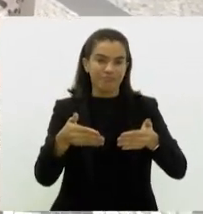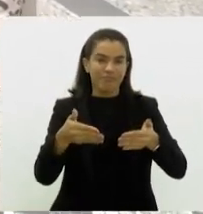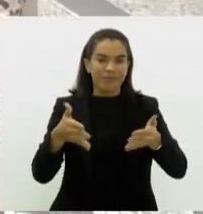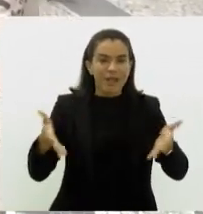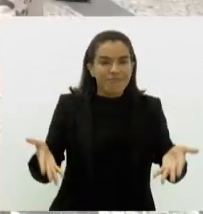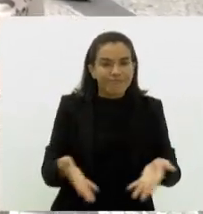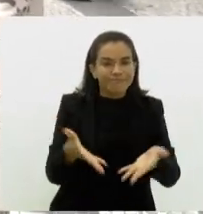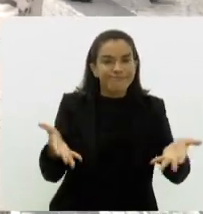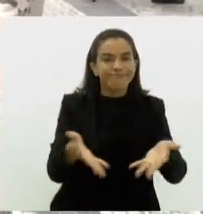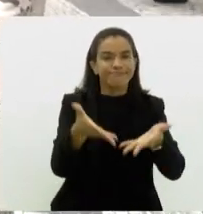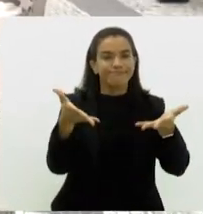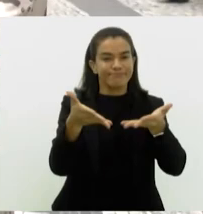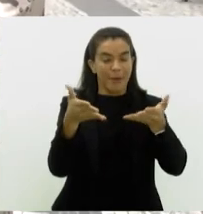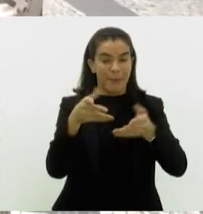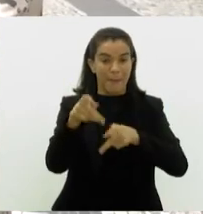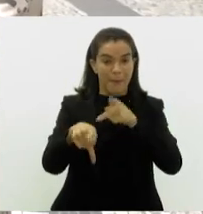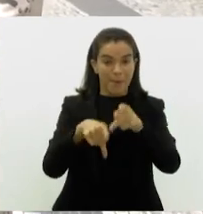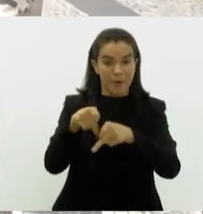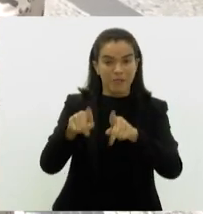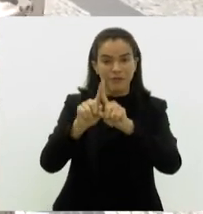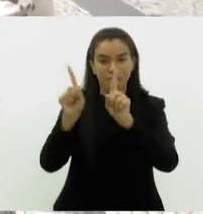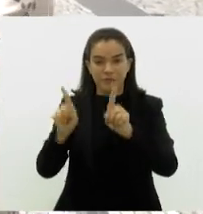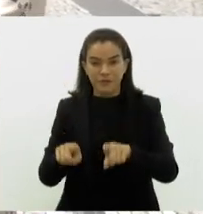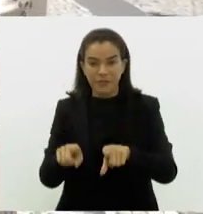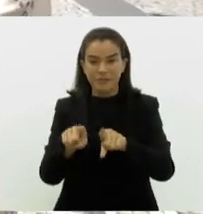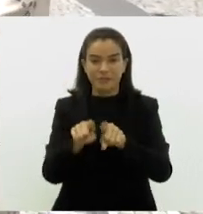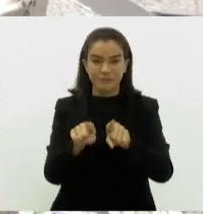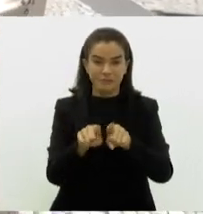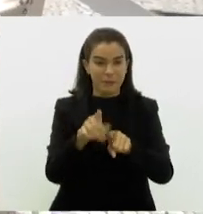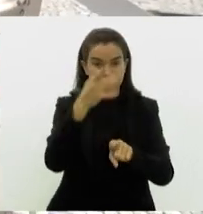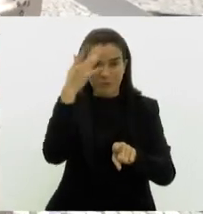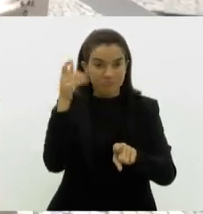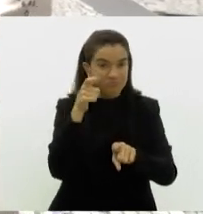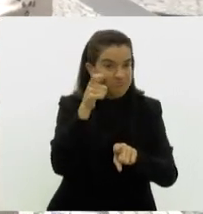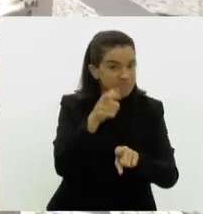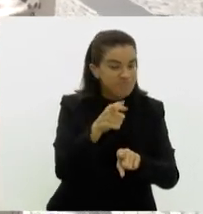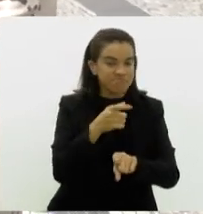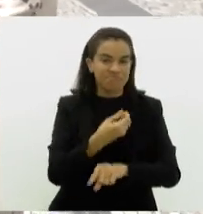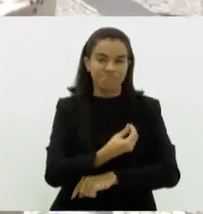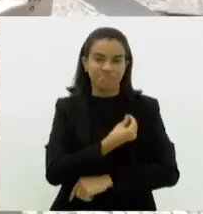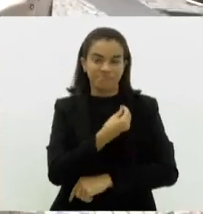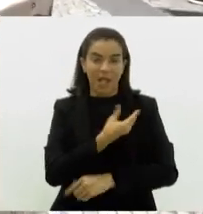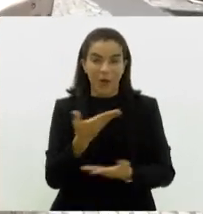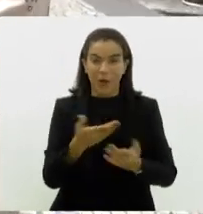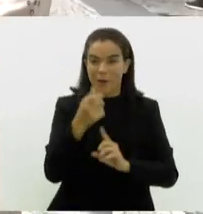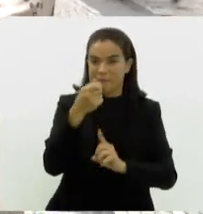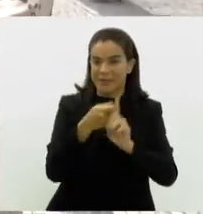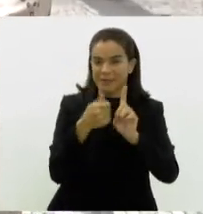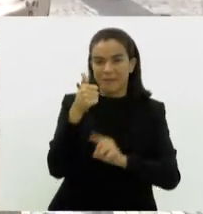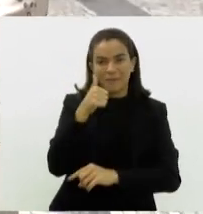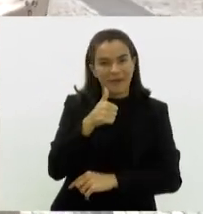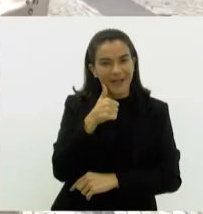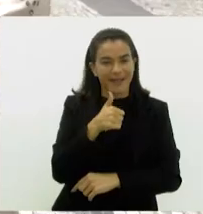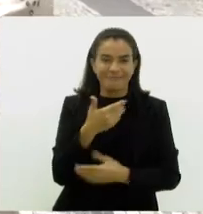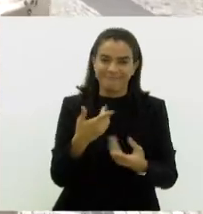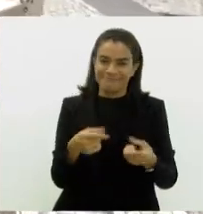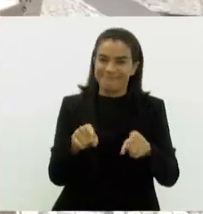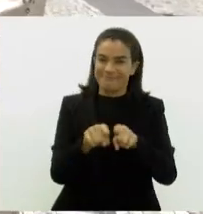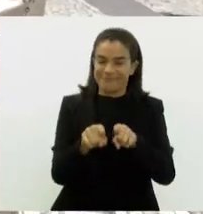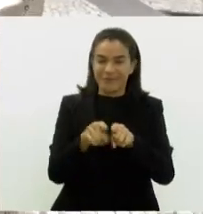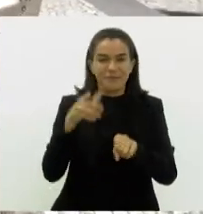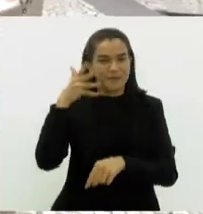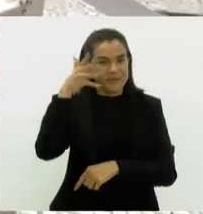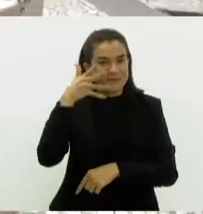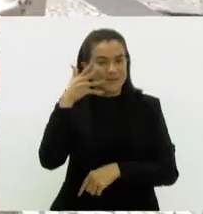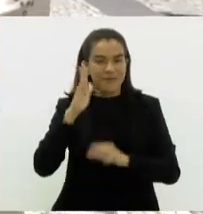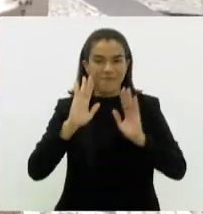para apresentar para a população, para os funcionários e quem quiser participar. Nesse mês das mulheres não poderia ser diferente, então vai ter uma palestra